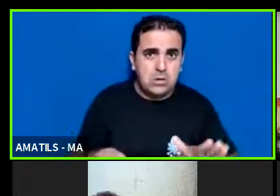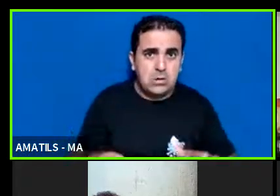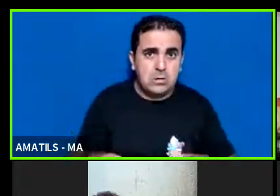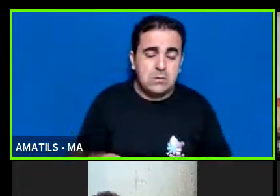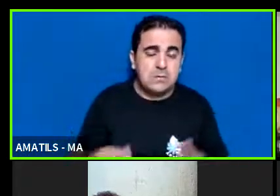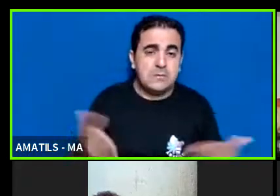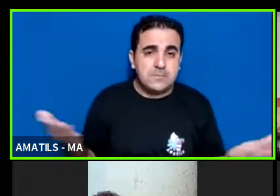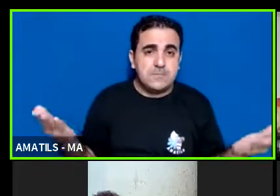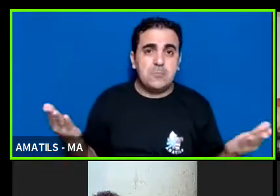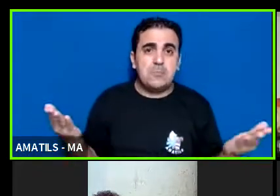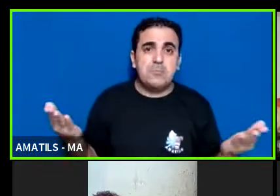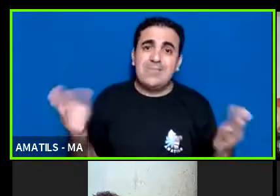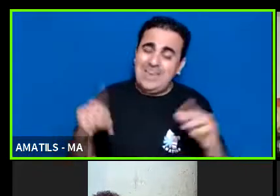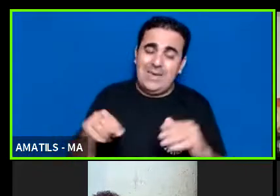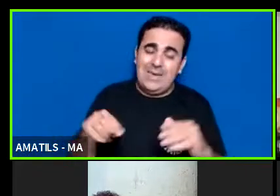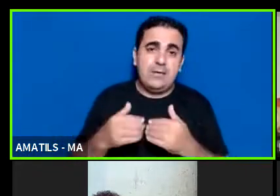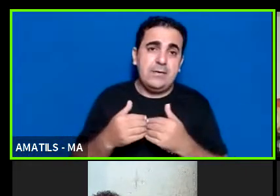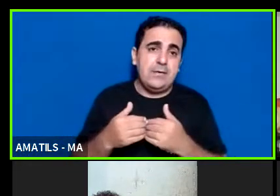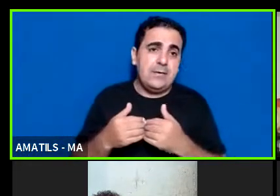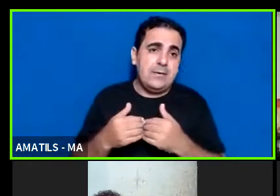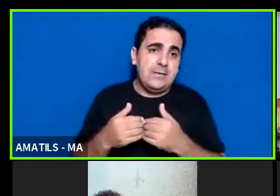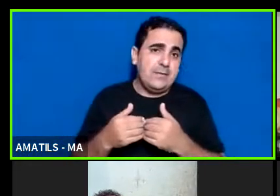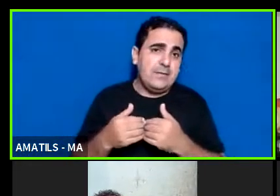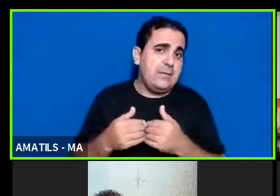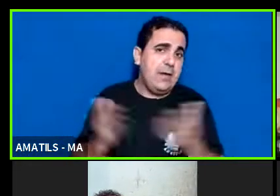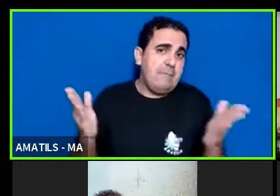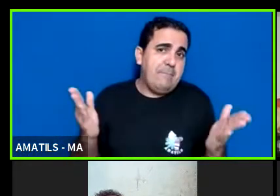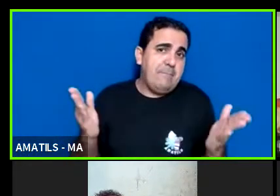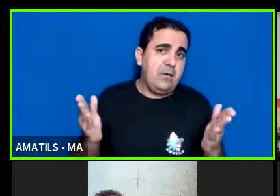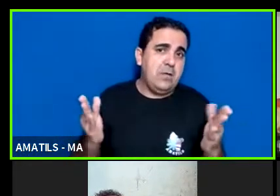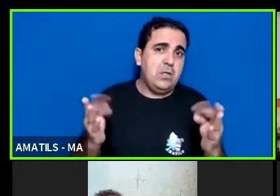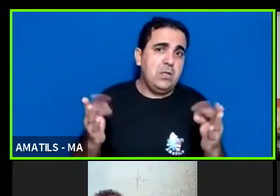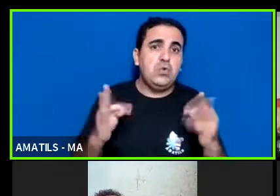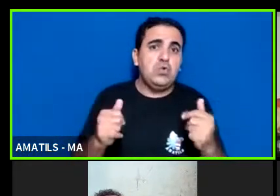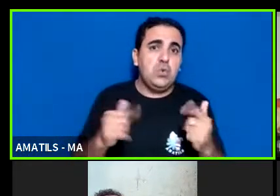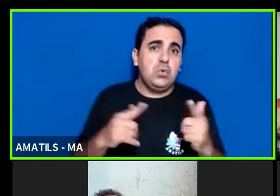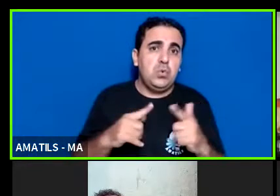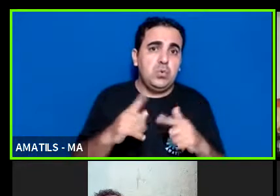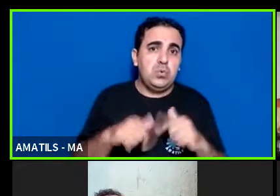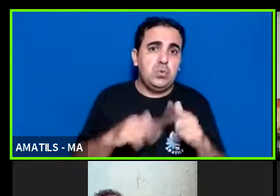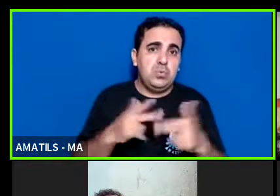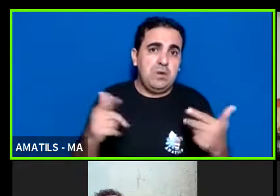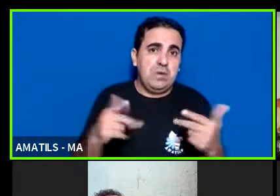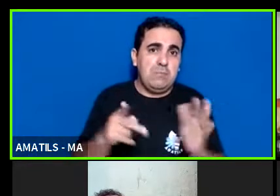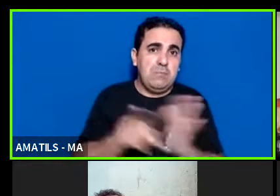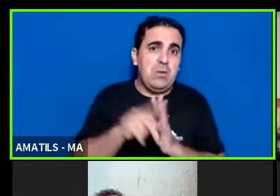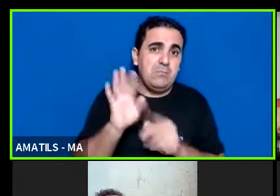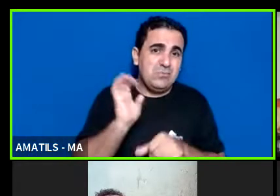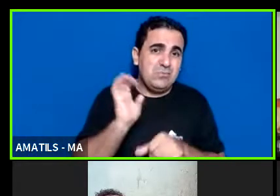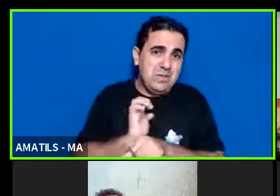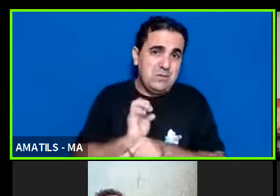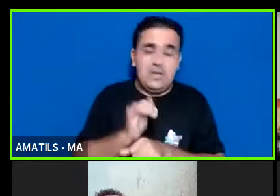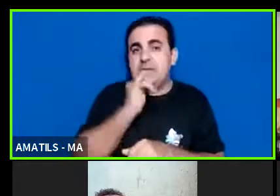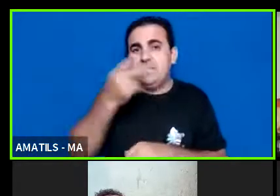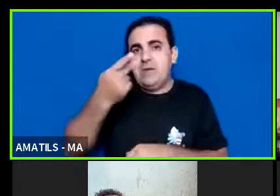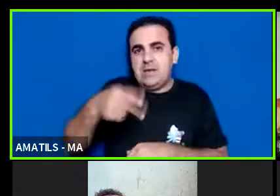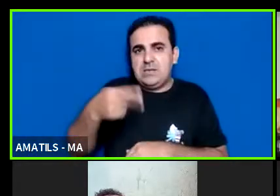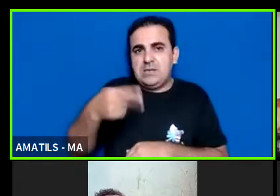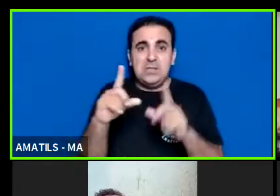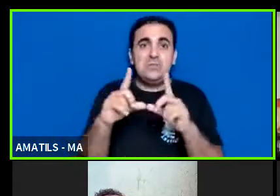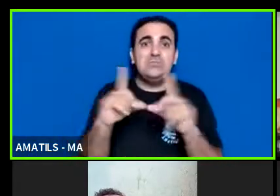é aberto ao o mecanismo adotado pelo estado aqui no distrito federal qualquer